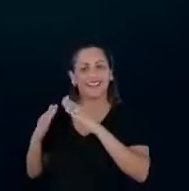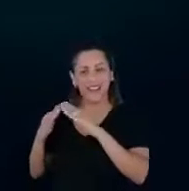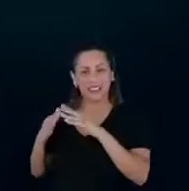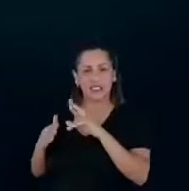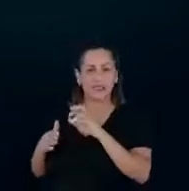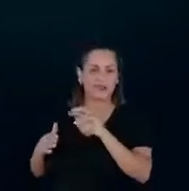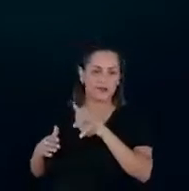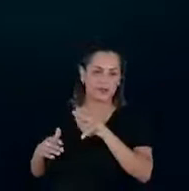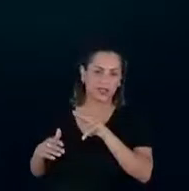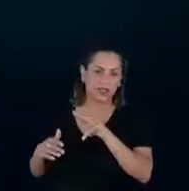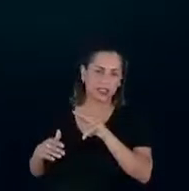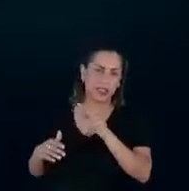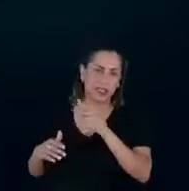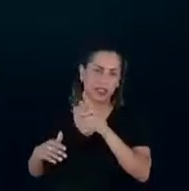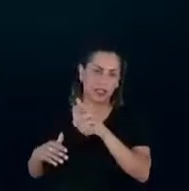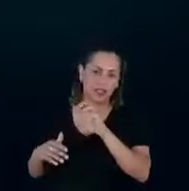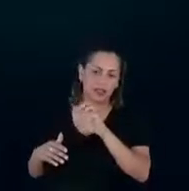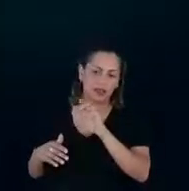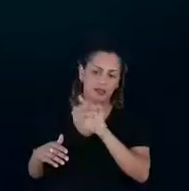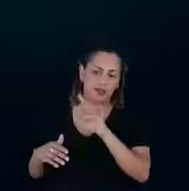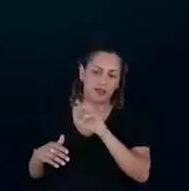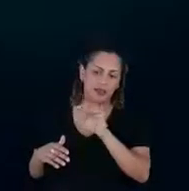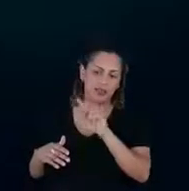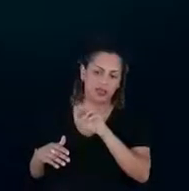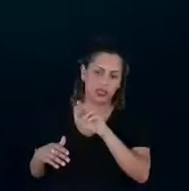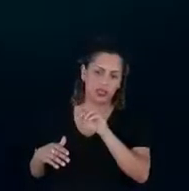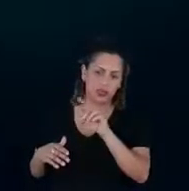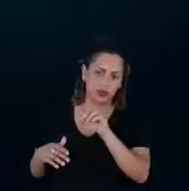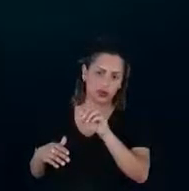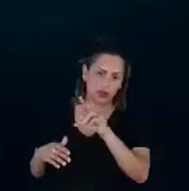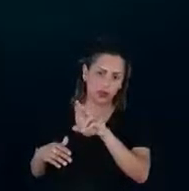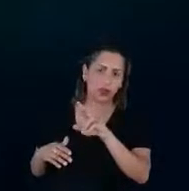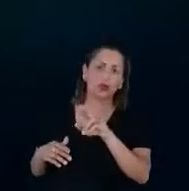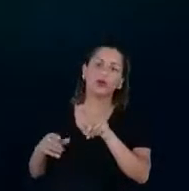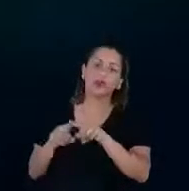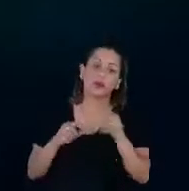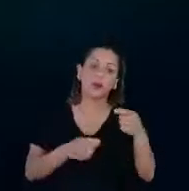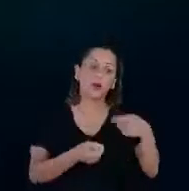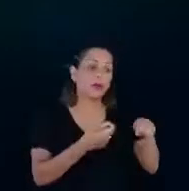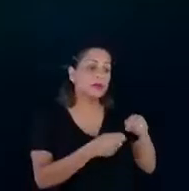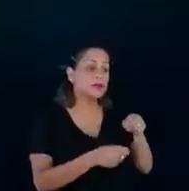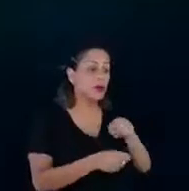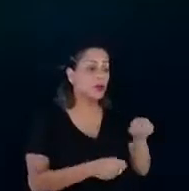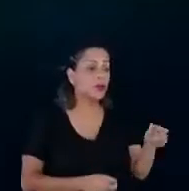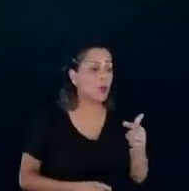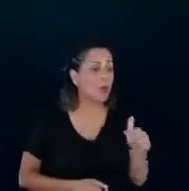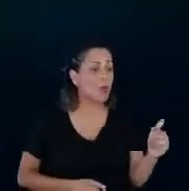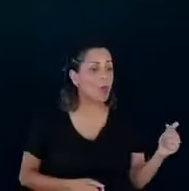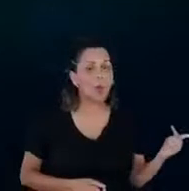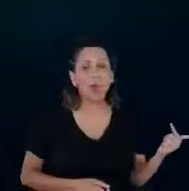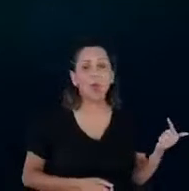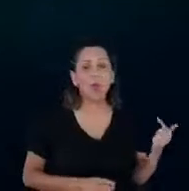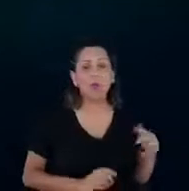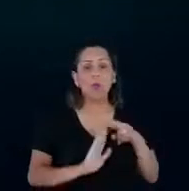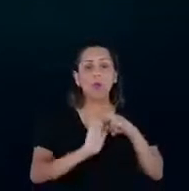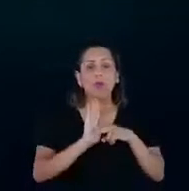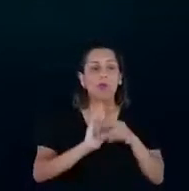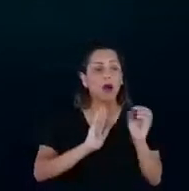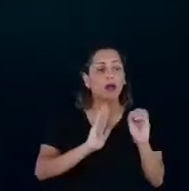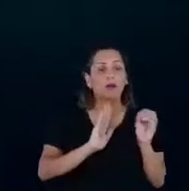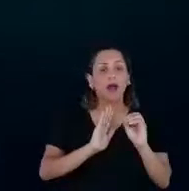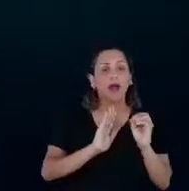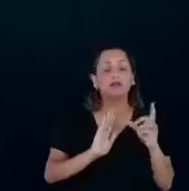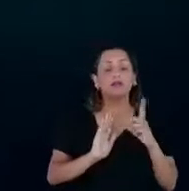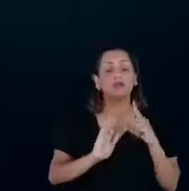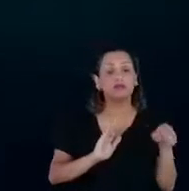também, ele tem hoje uma lacuna onde não tem nada, nenhum regulamento, o equipamento ele hoje entra no